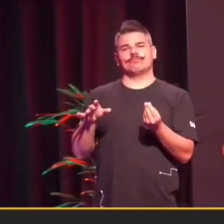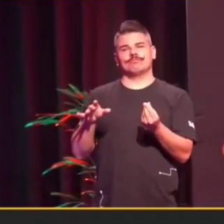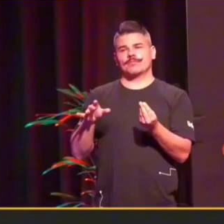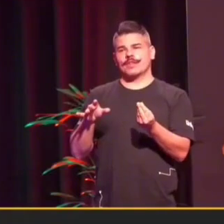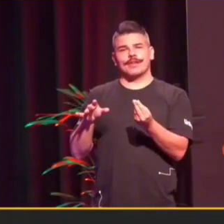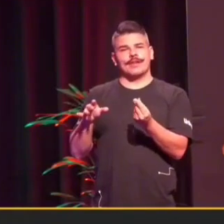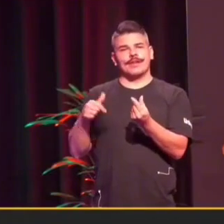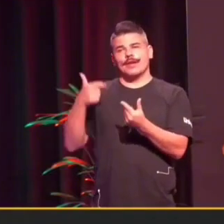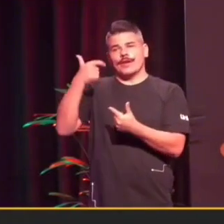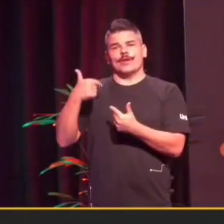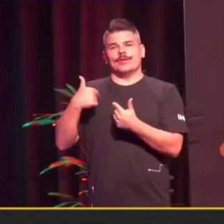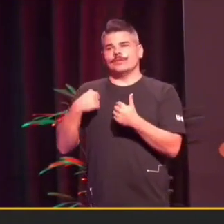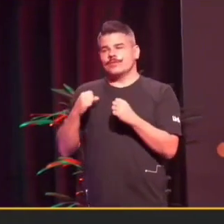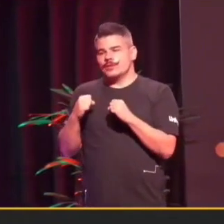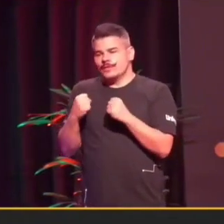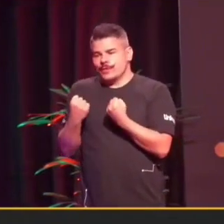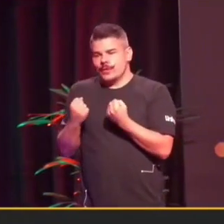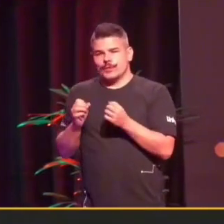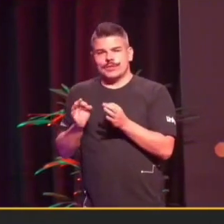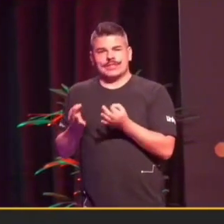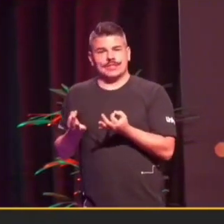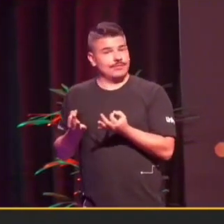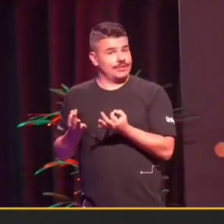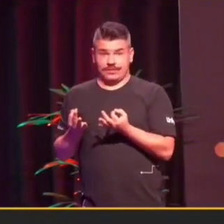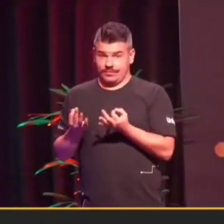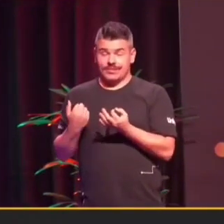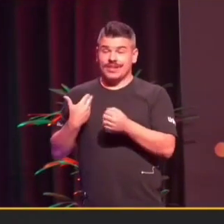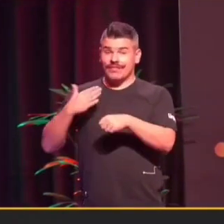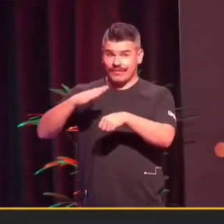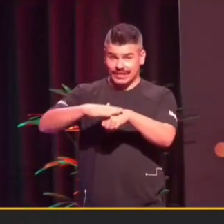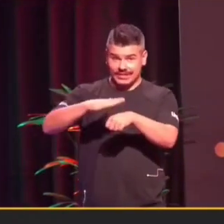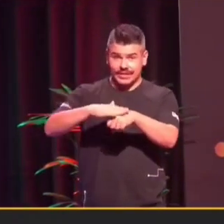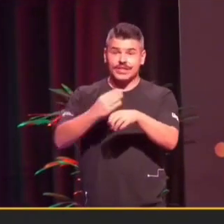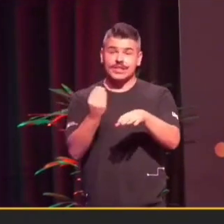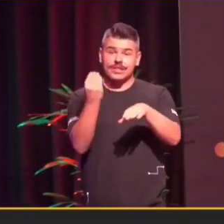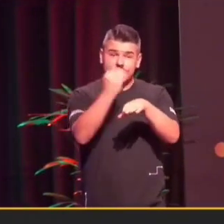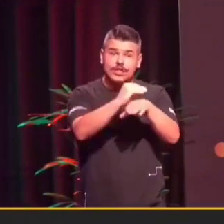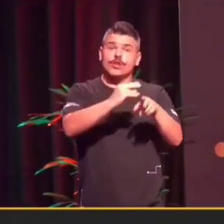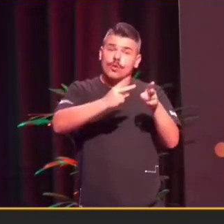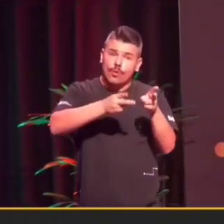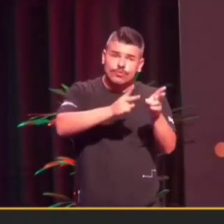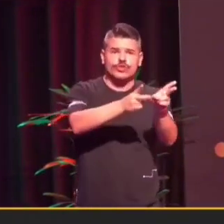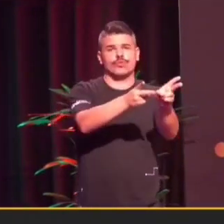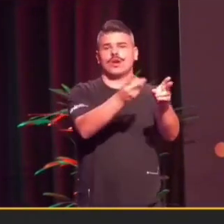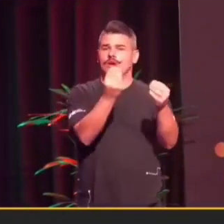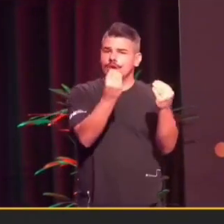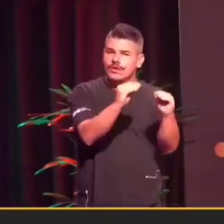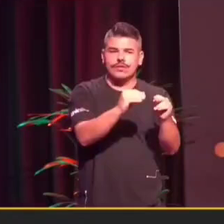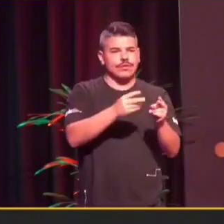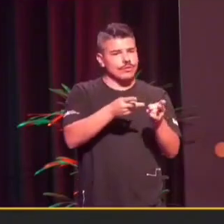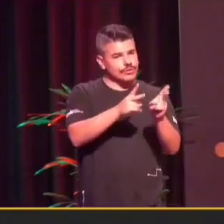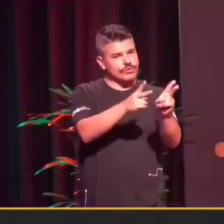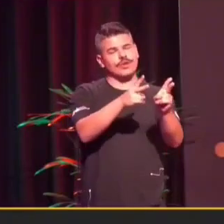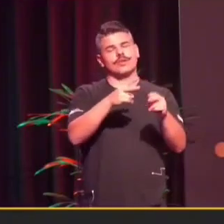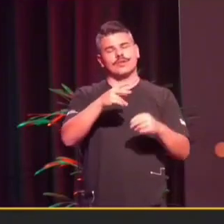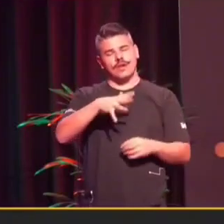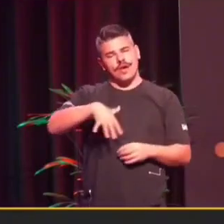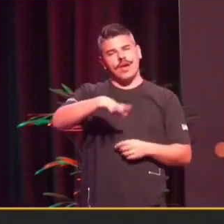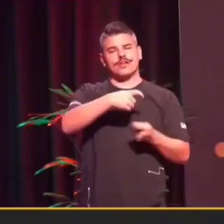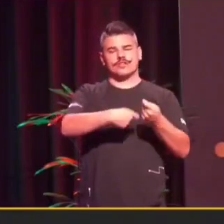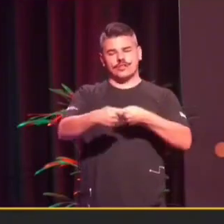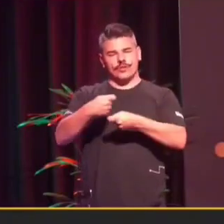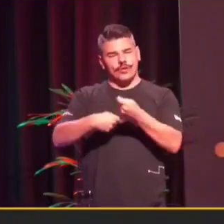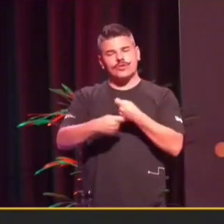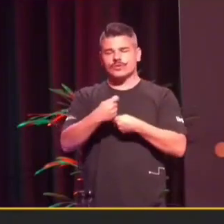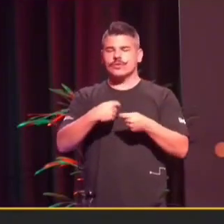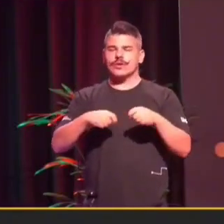O esforço não é só você fazer, e sim manter. E a nossa área de negócio está sempre capacitada